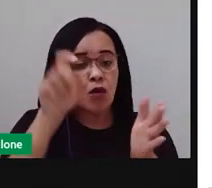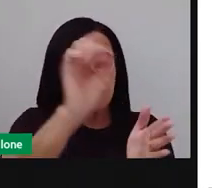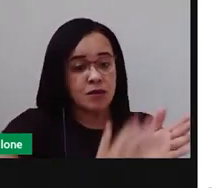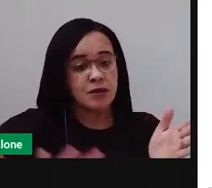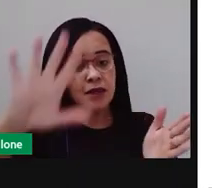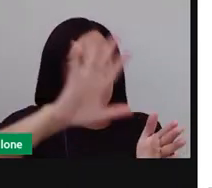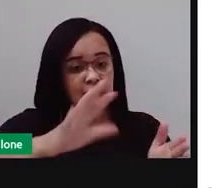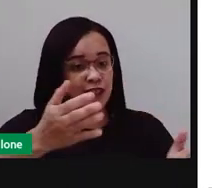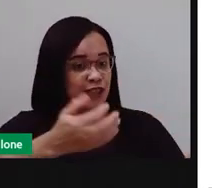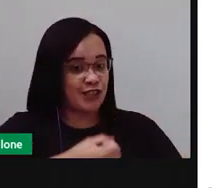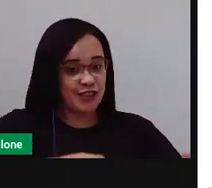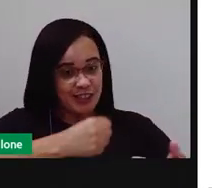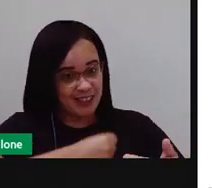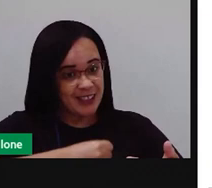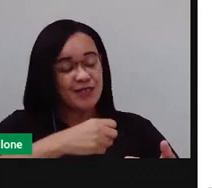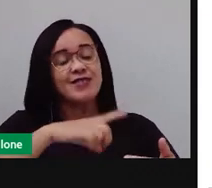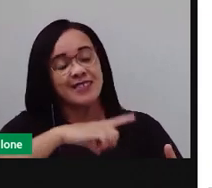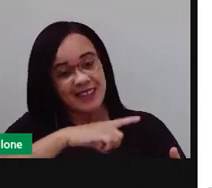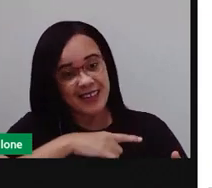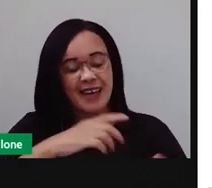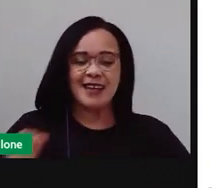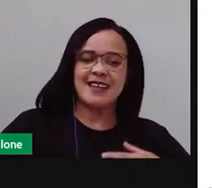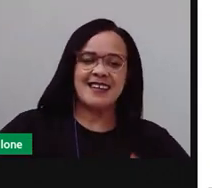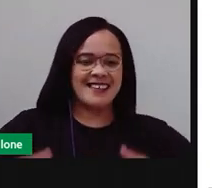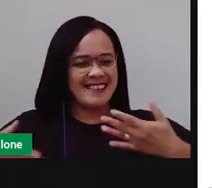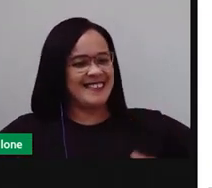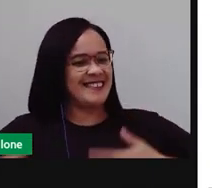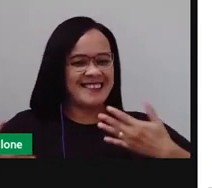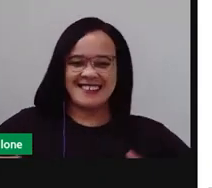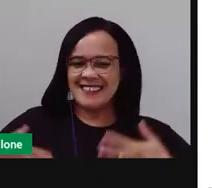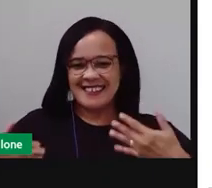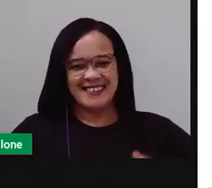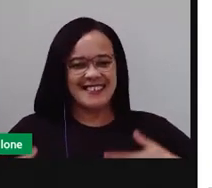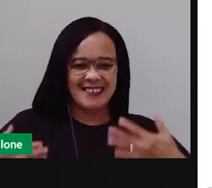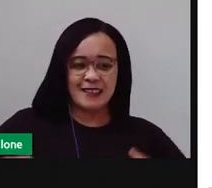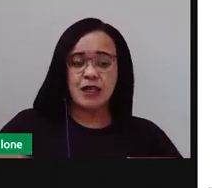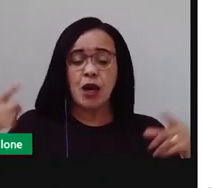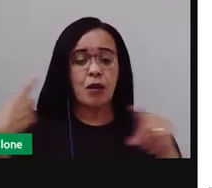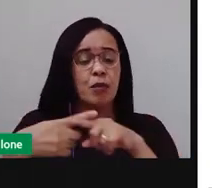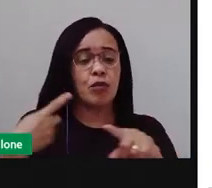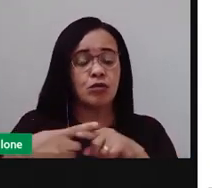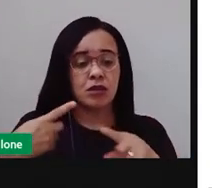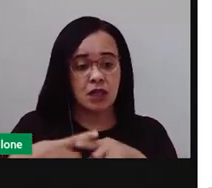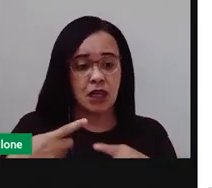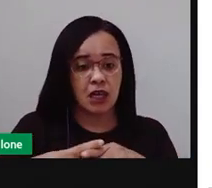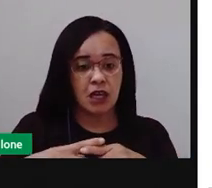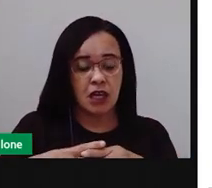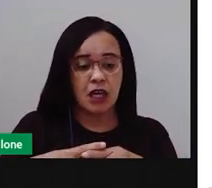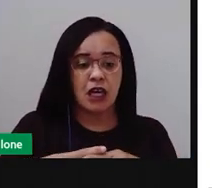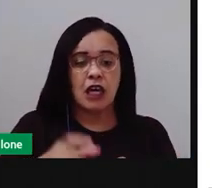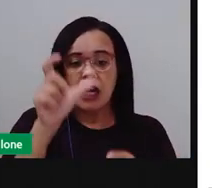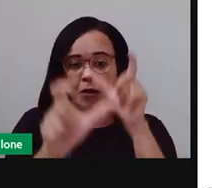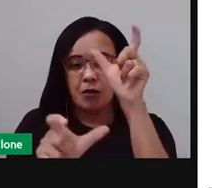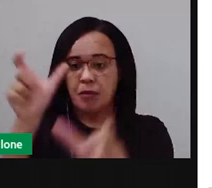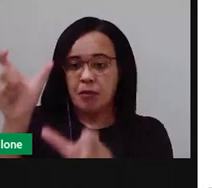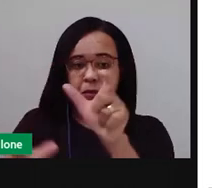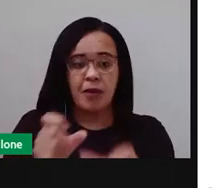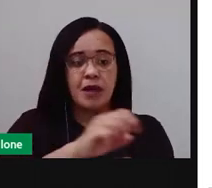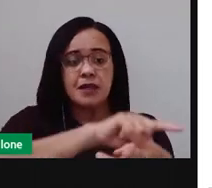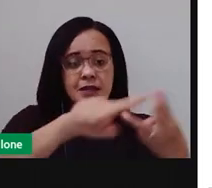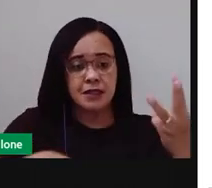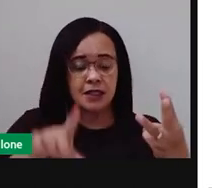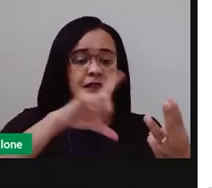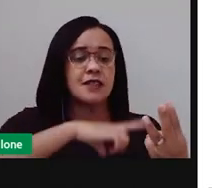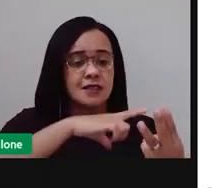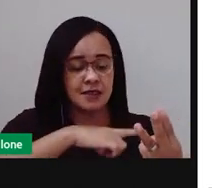muita alegria. Consiste numa homenagem a três santos católicos, Santo Antônio, São